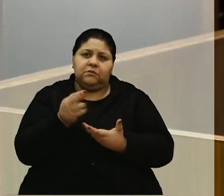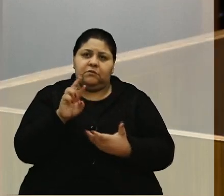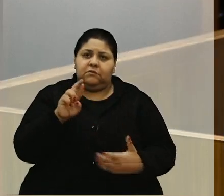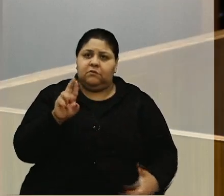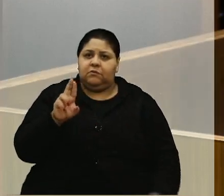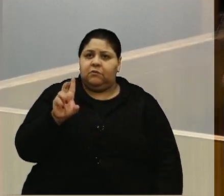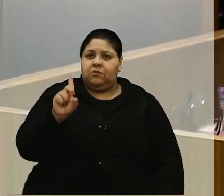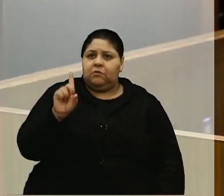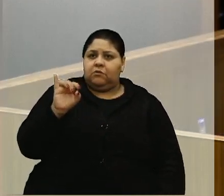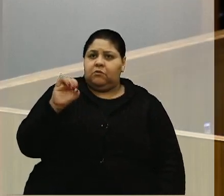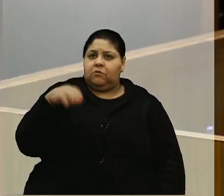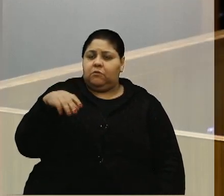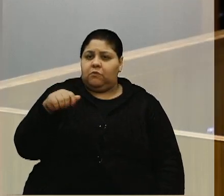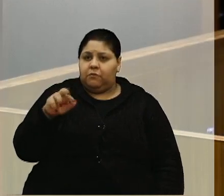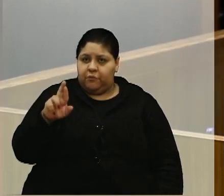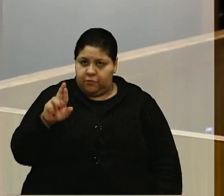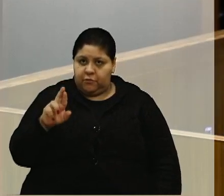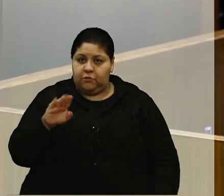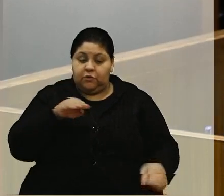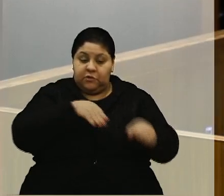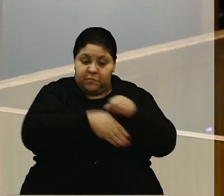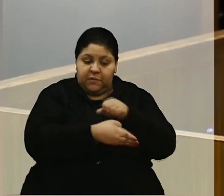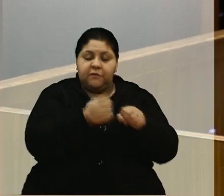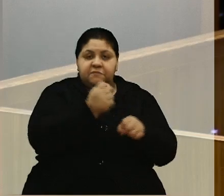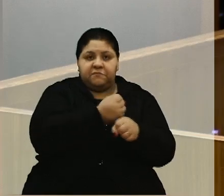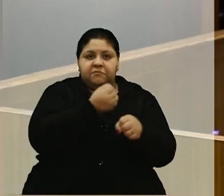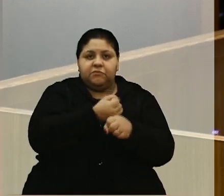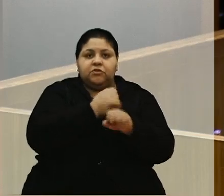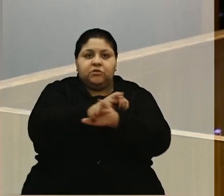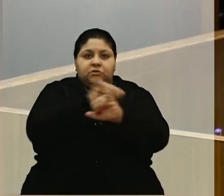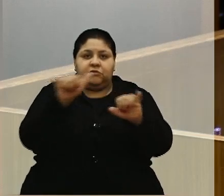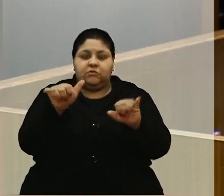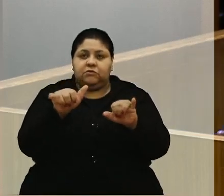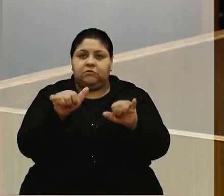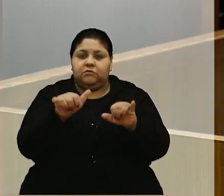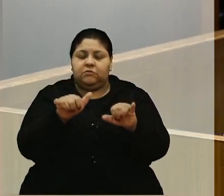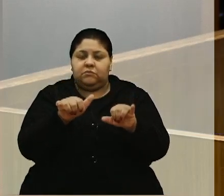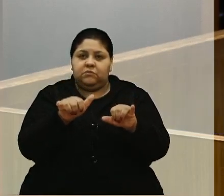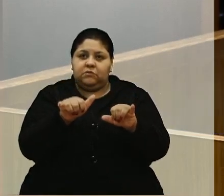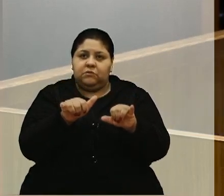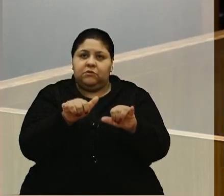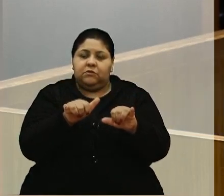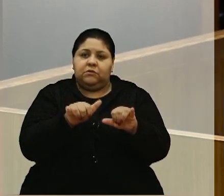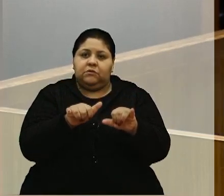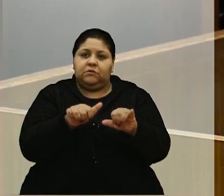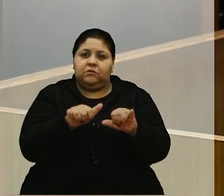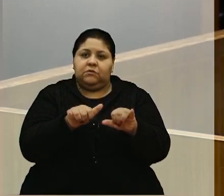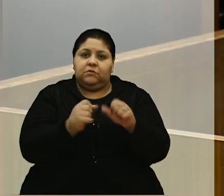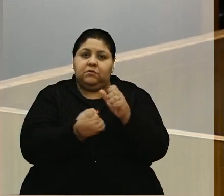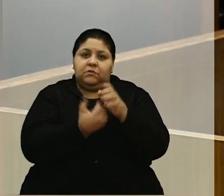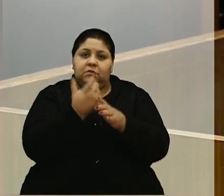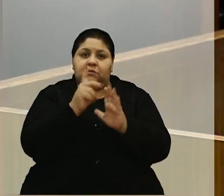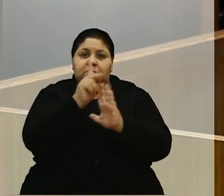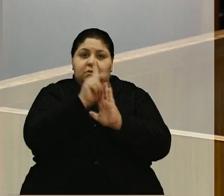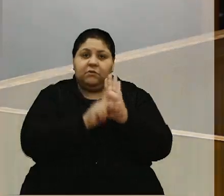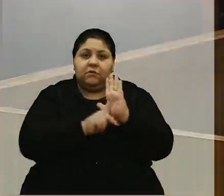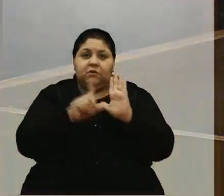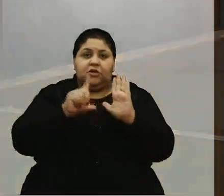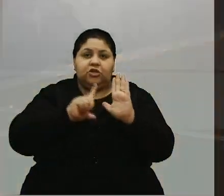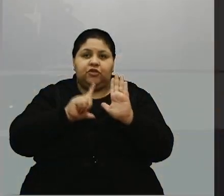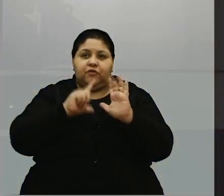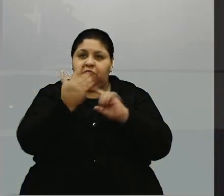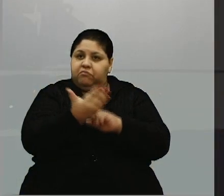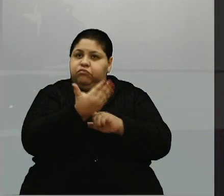também lá no banco, dizer que na formação do projeto, nós tivemos muita ajuda